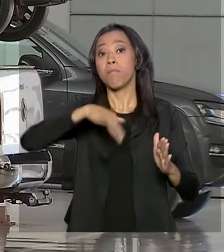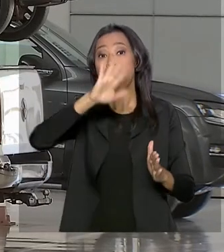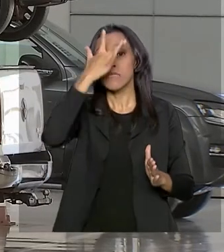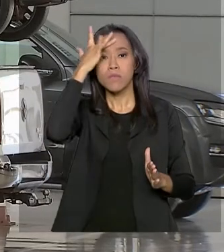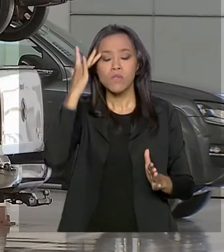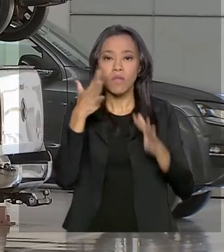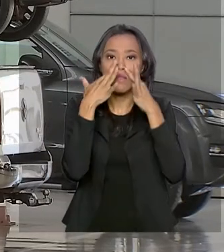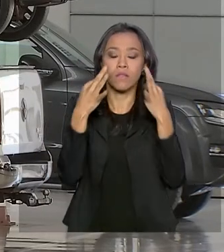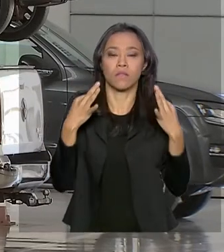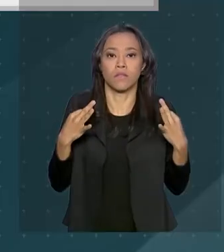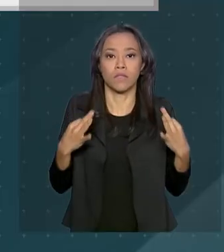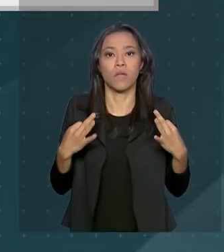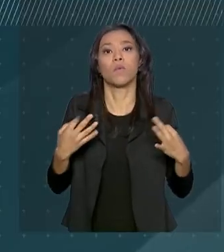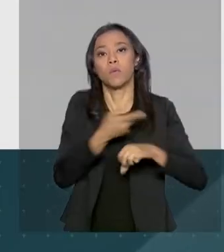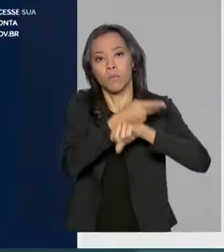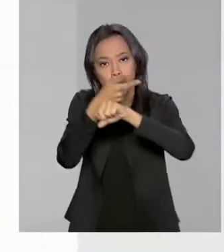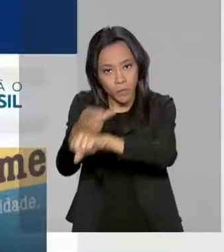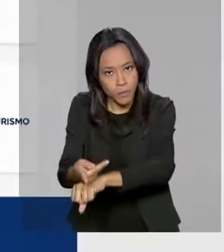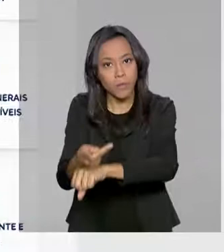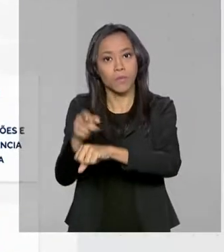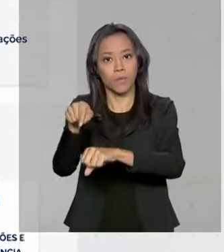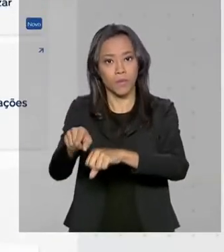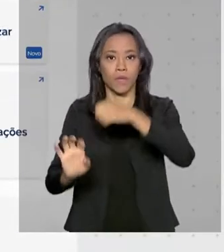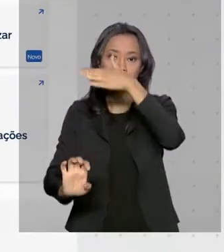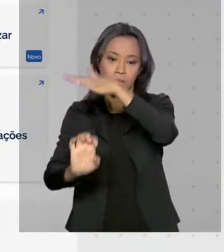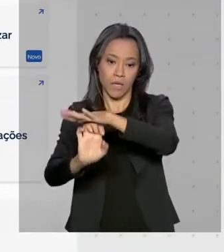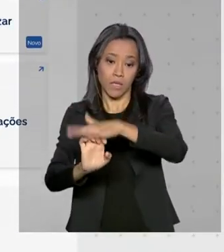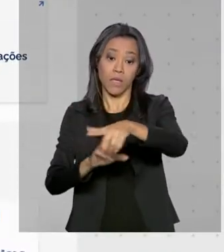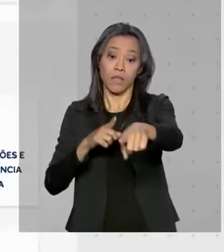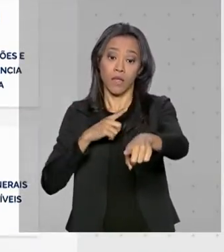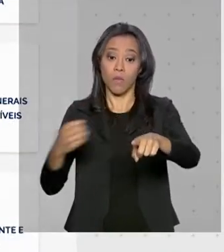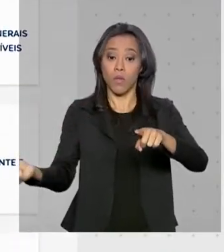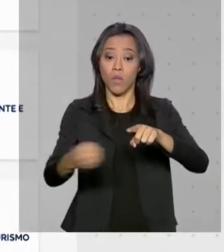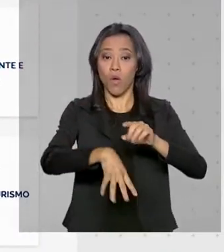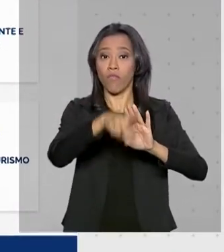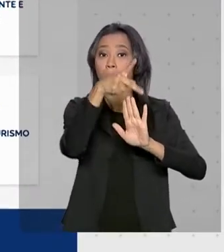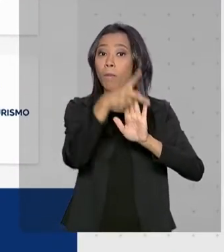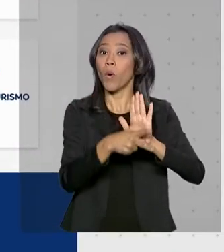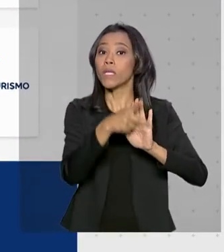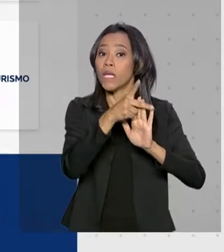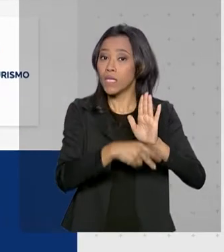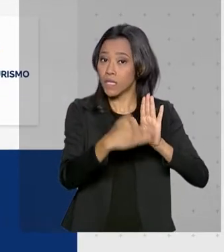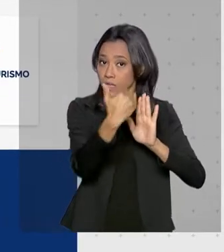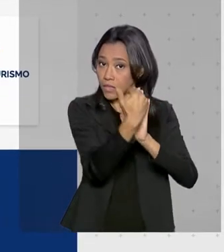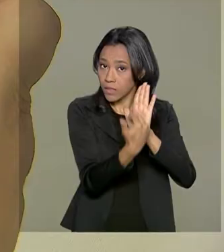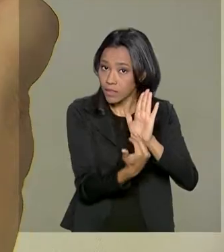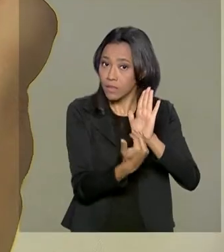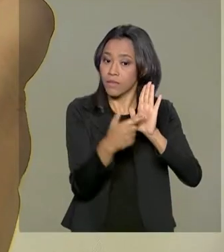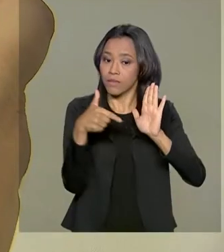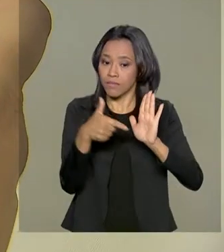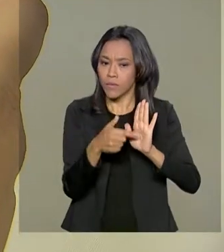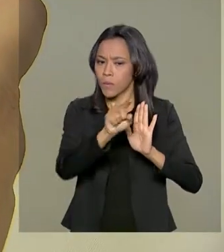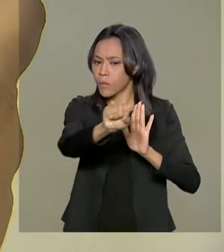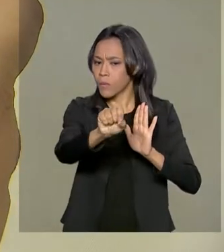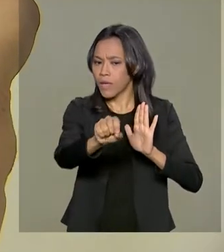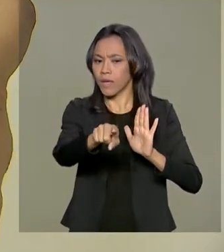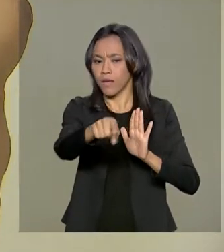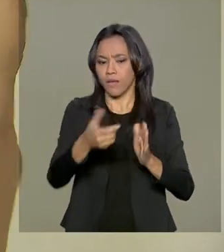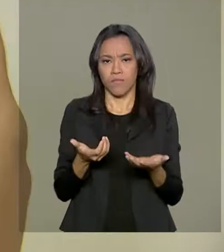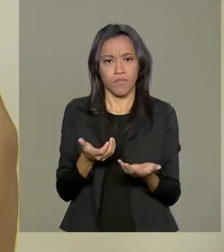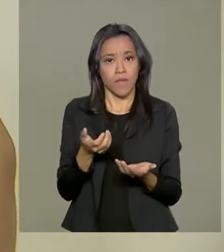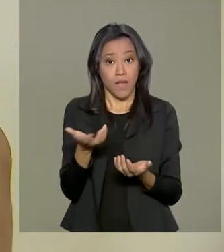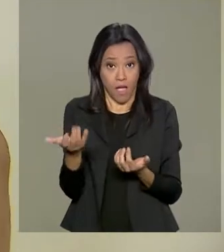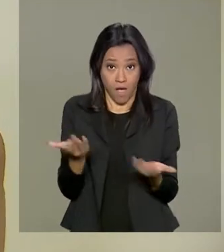chamados de recall, uma portaria está modernizando e desburocratizando o sistema. O mundo digital